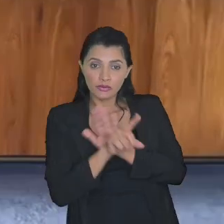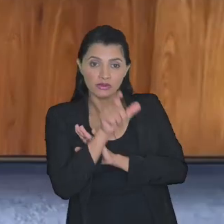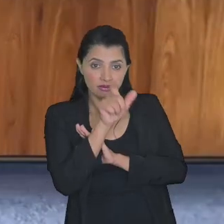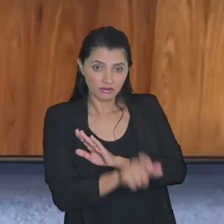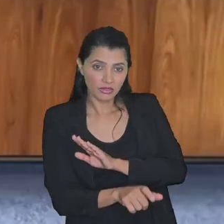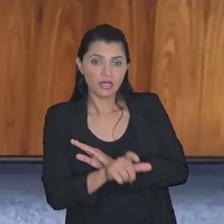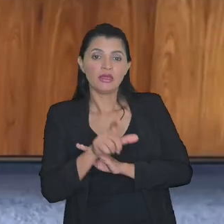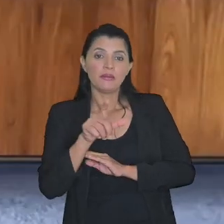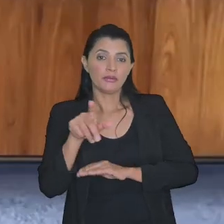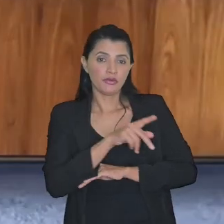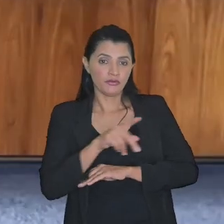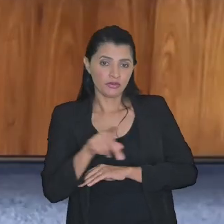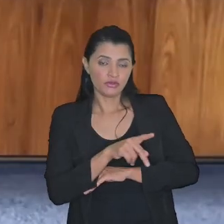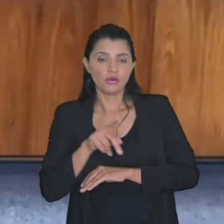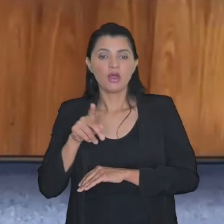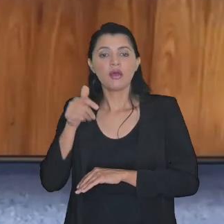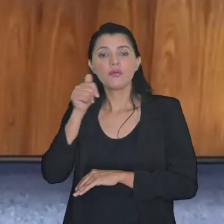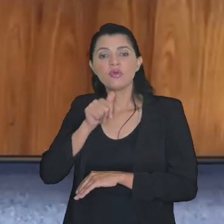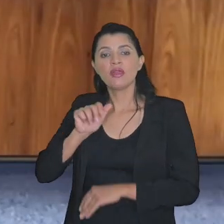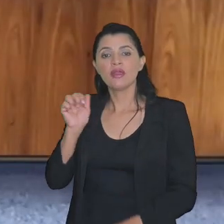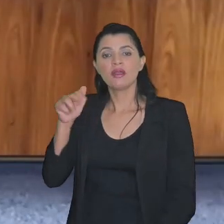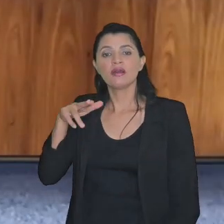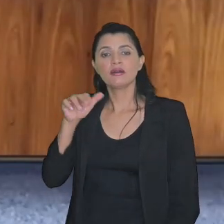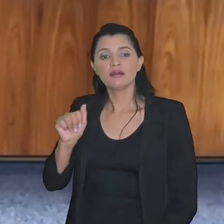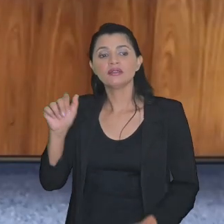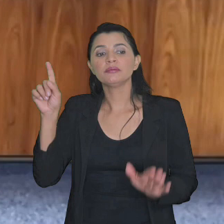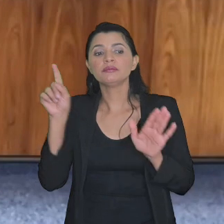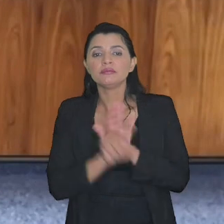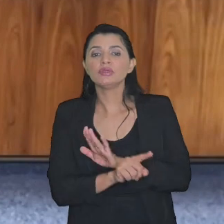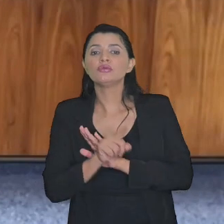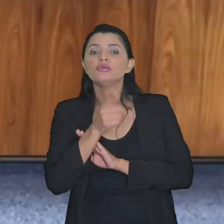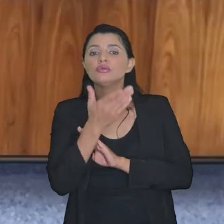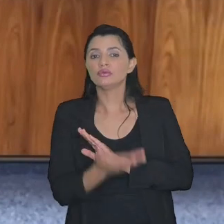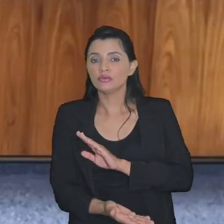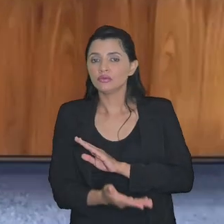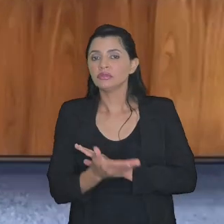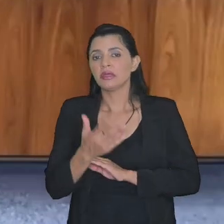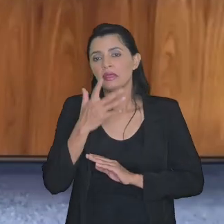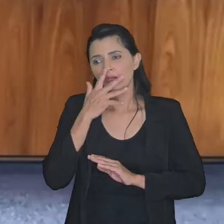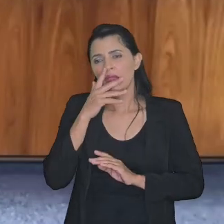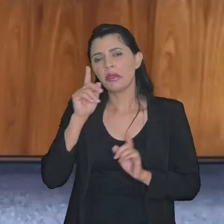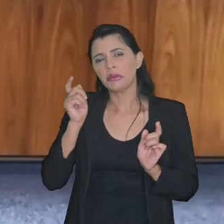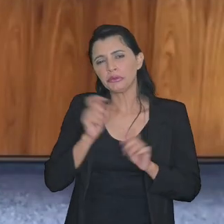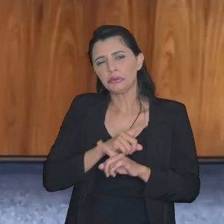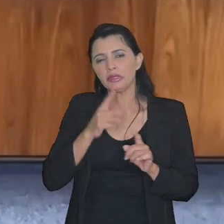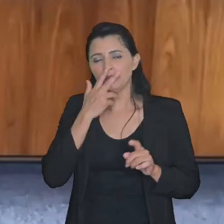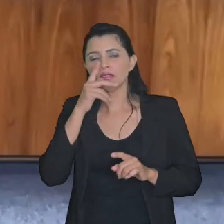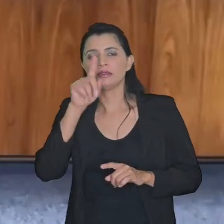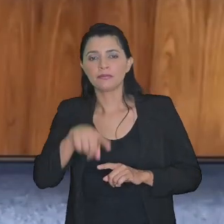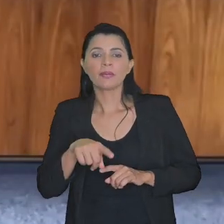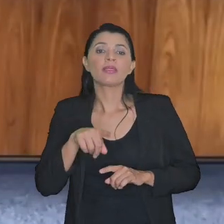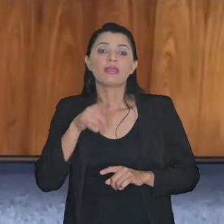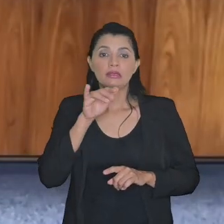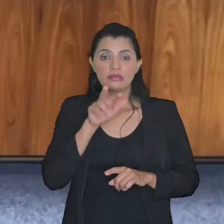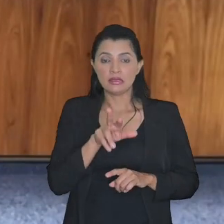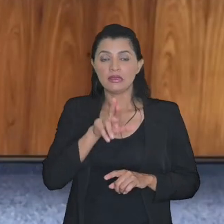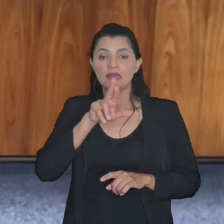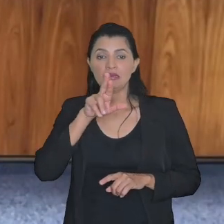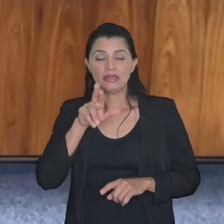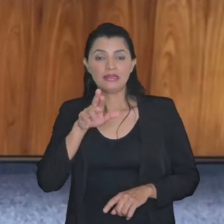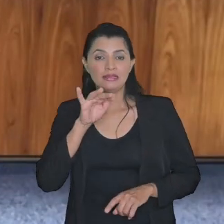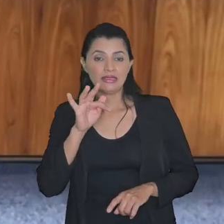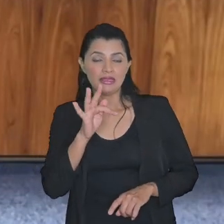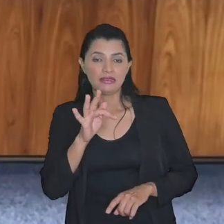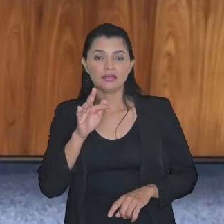pegando aqui da Ana Rosa Maciel ela pergunta veio um pouquinho truncada mas acho que é isso se a Receita Federal do Brasil vai